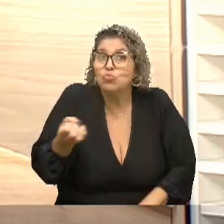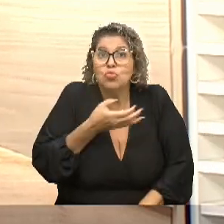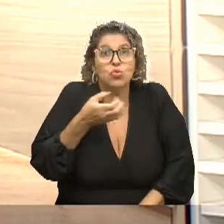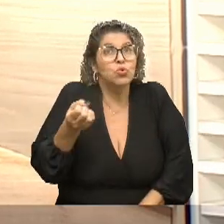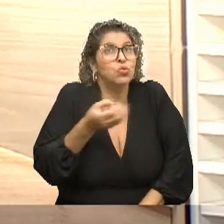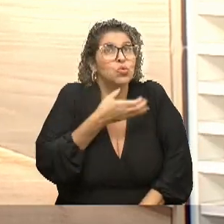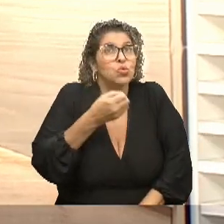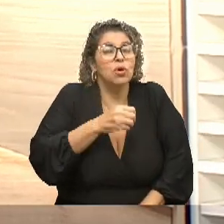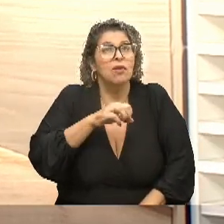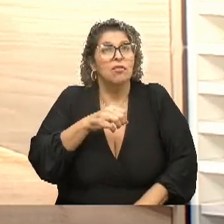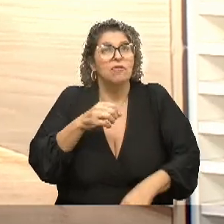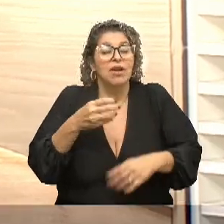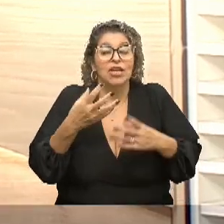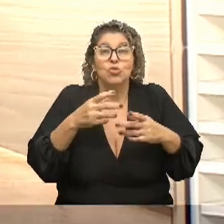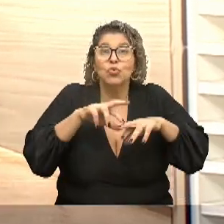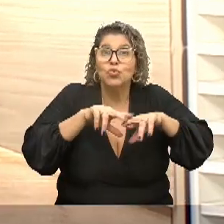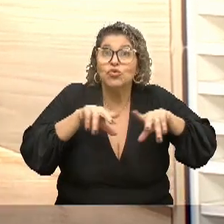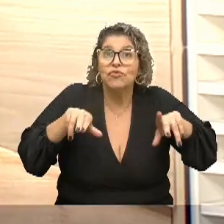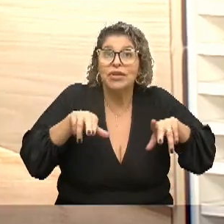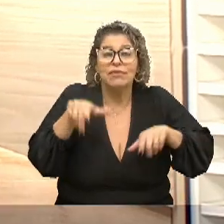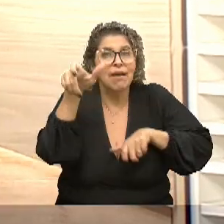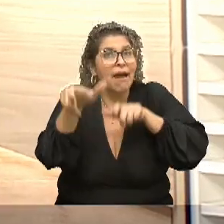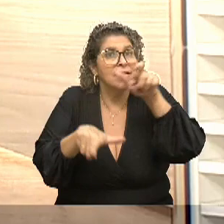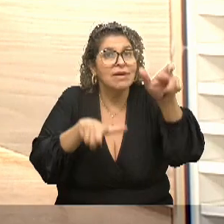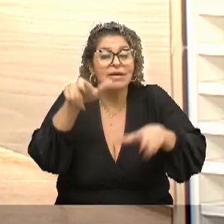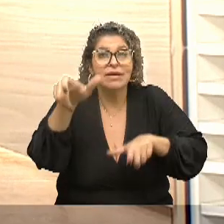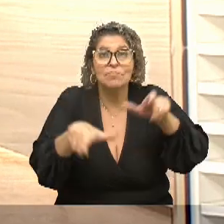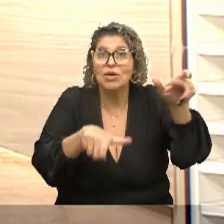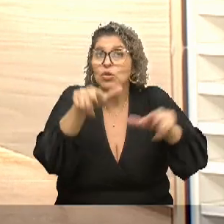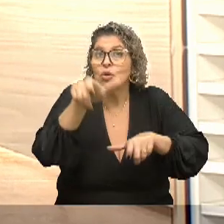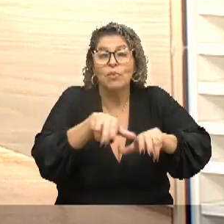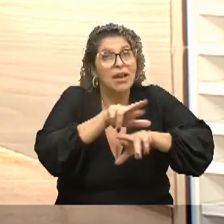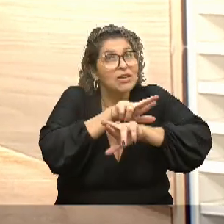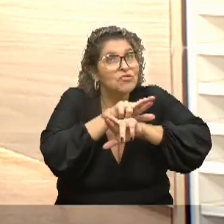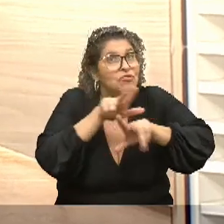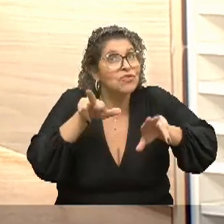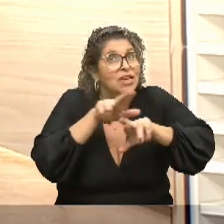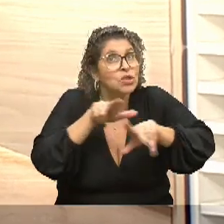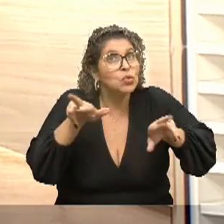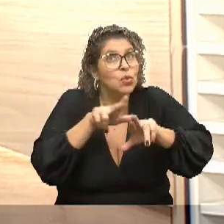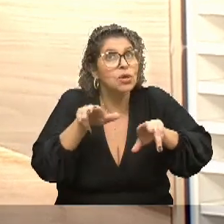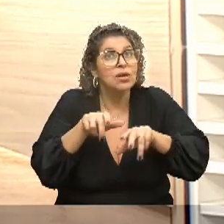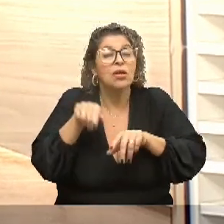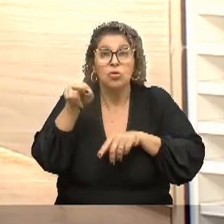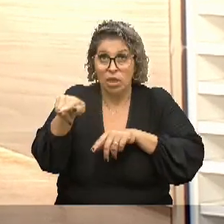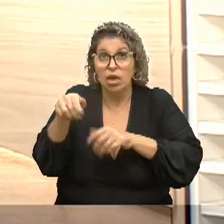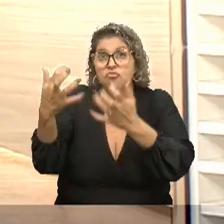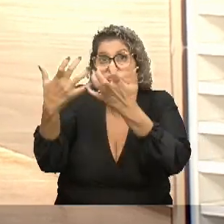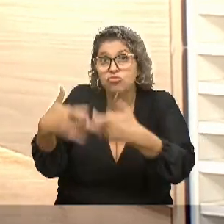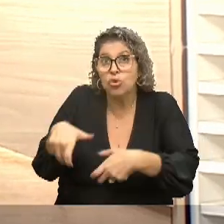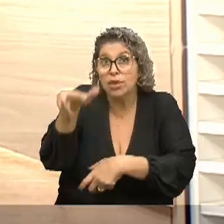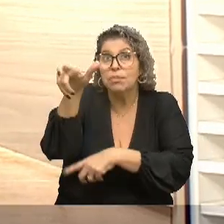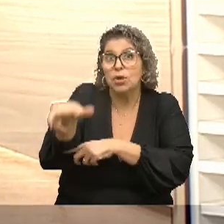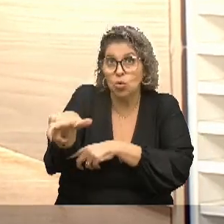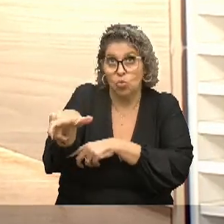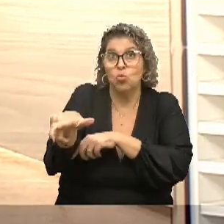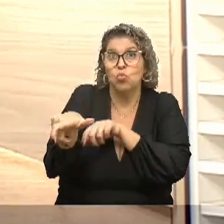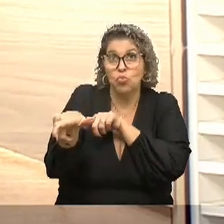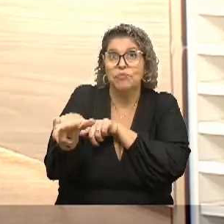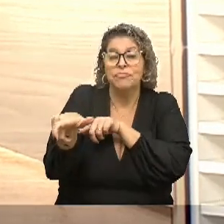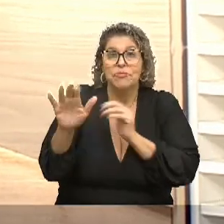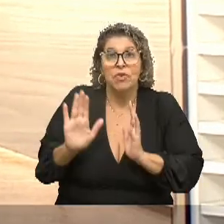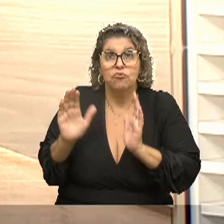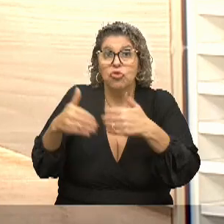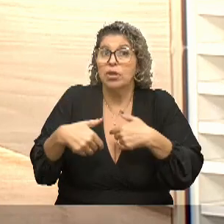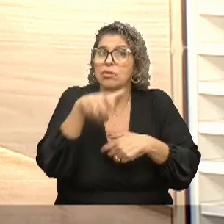é um universo muito diferente. Cada um é um, eles são singulares. O que muitas vezes funciona para um determinado